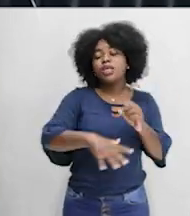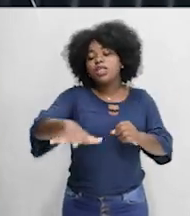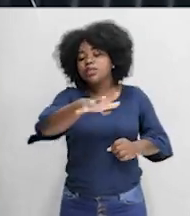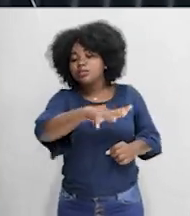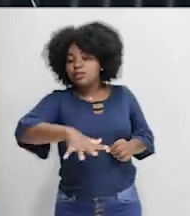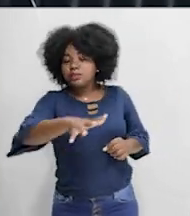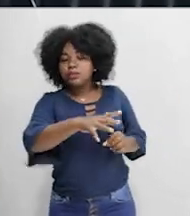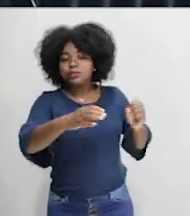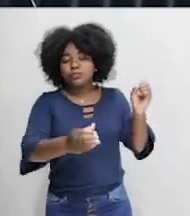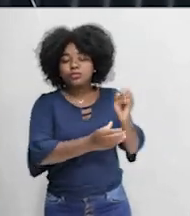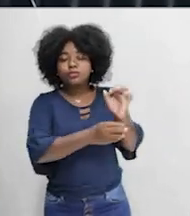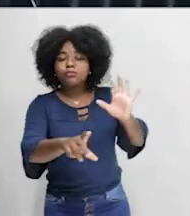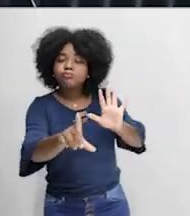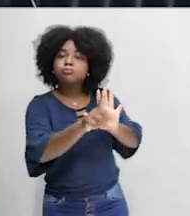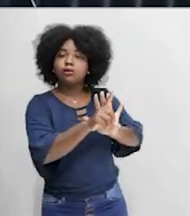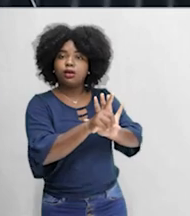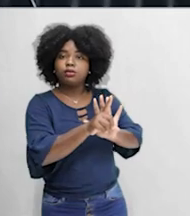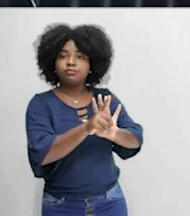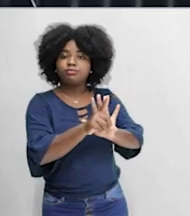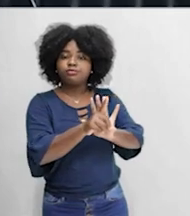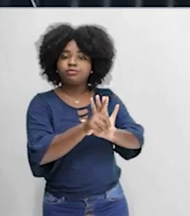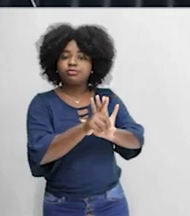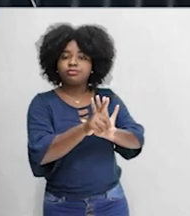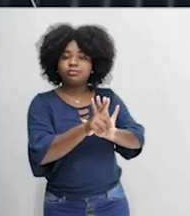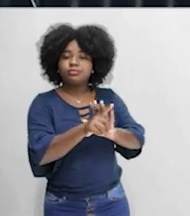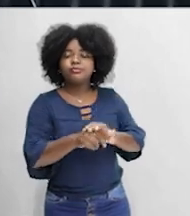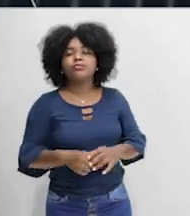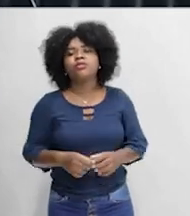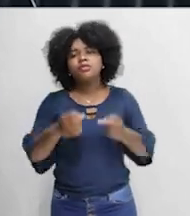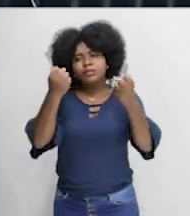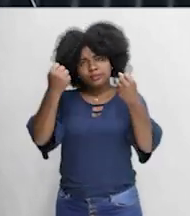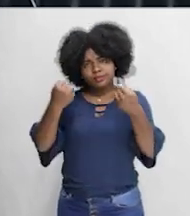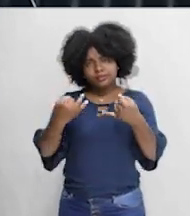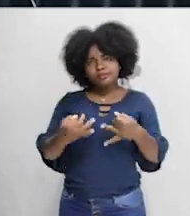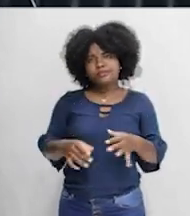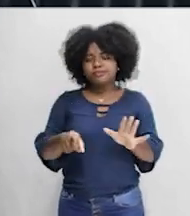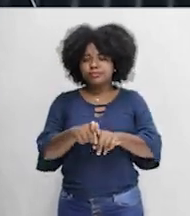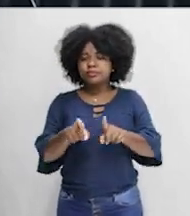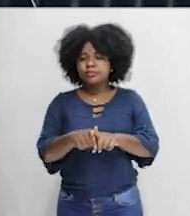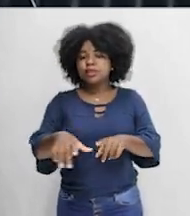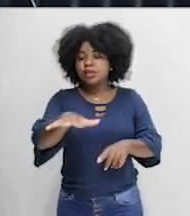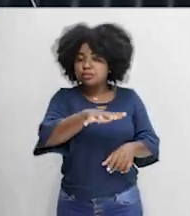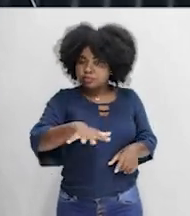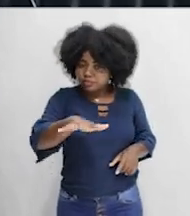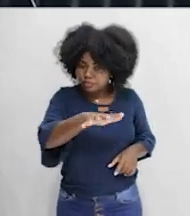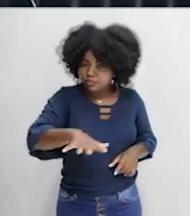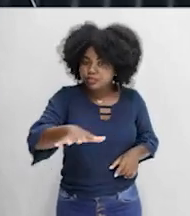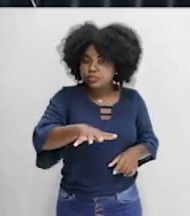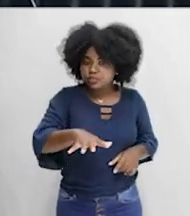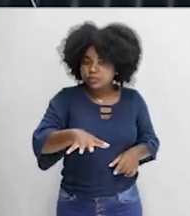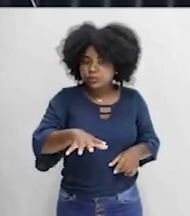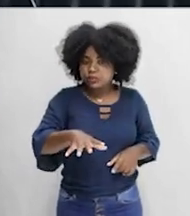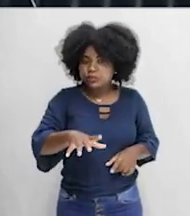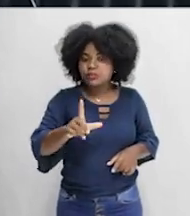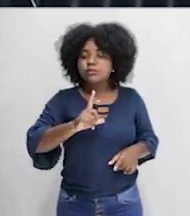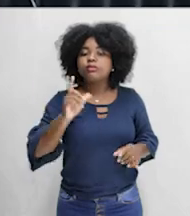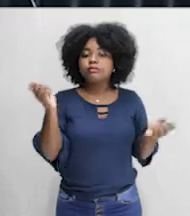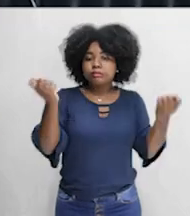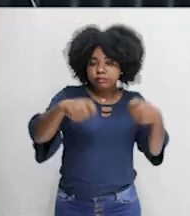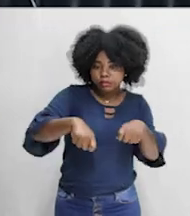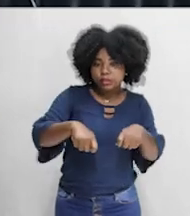protegidas por lei, E uma questão muito importante. Essas áreas de conservação, elas podem ser divididas em dois tipos.